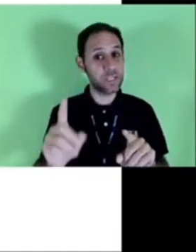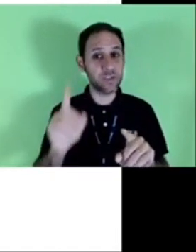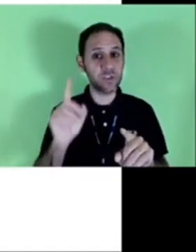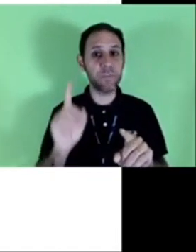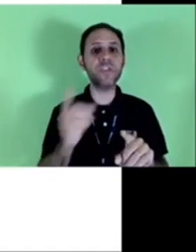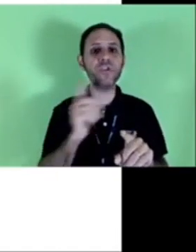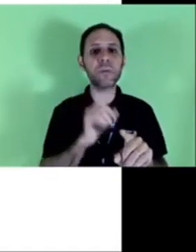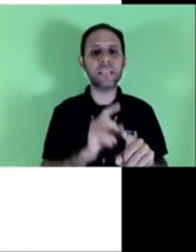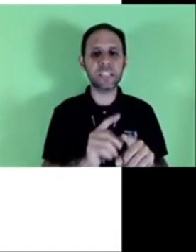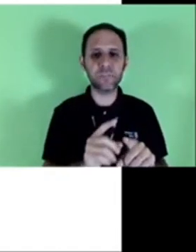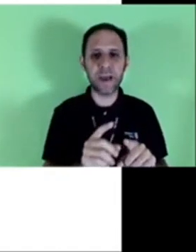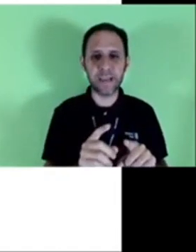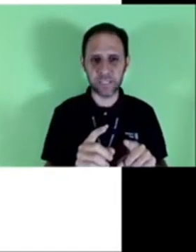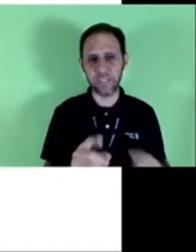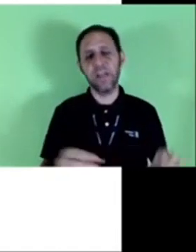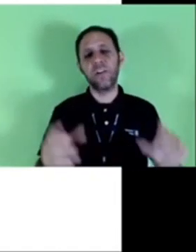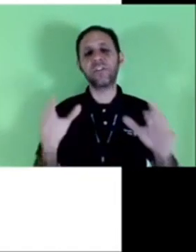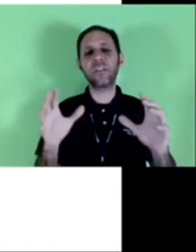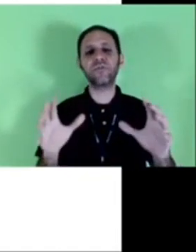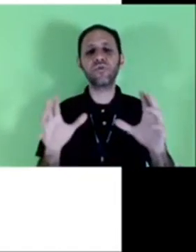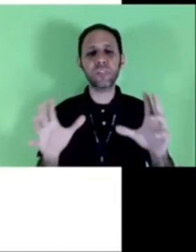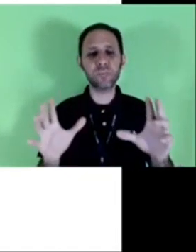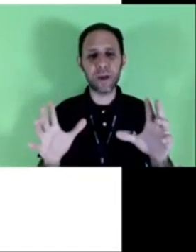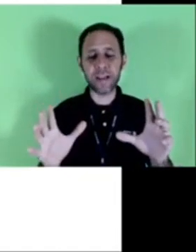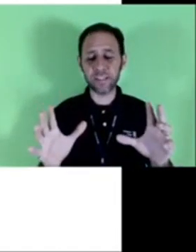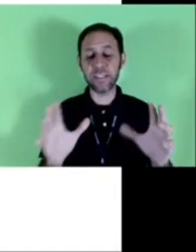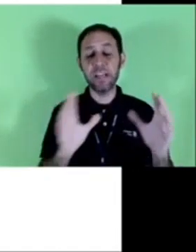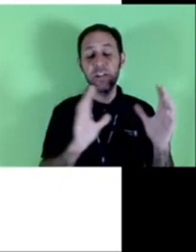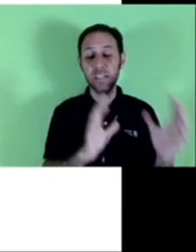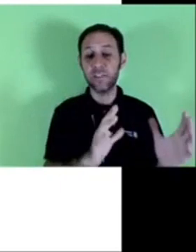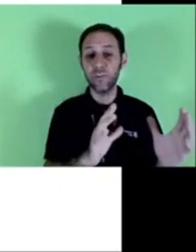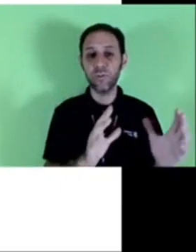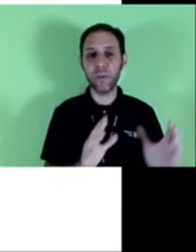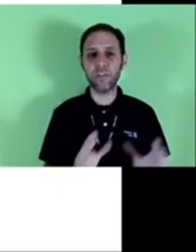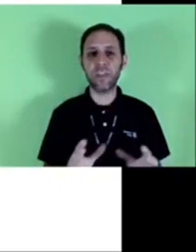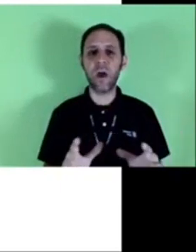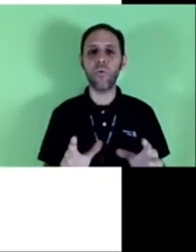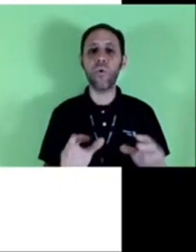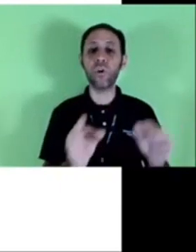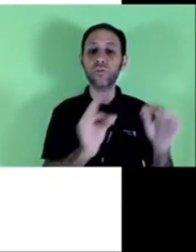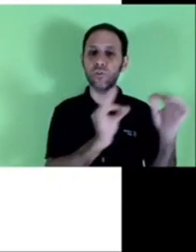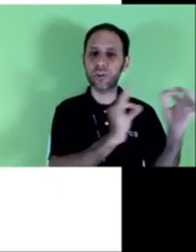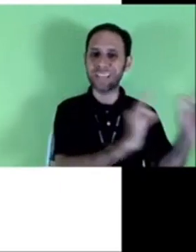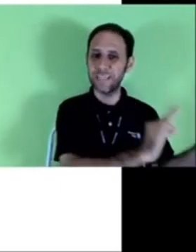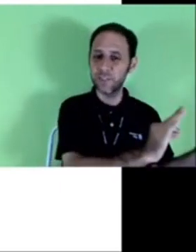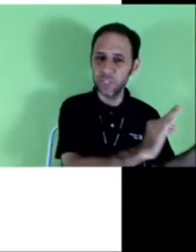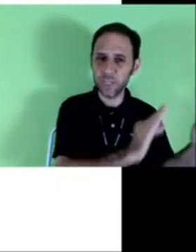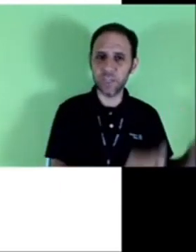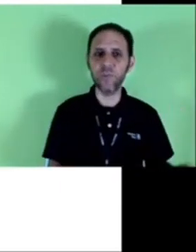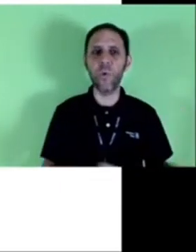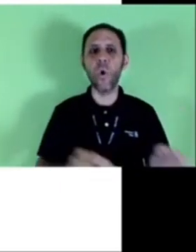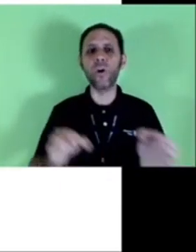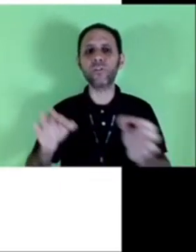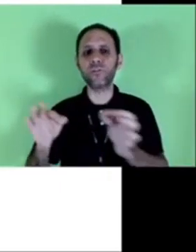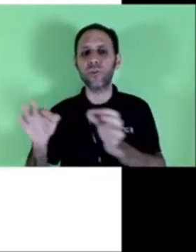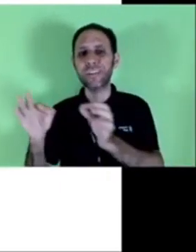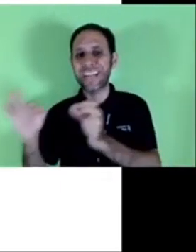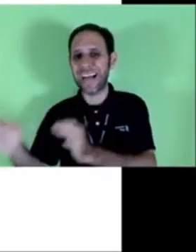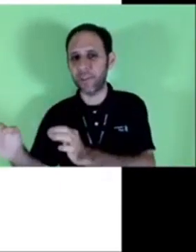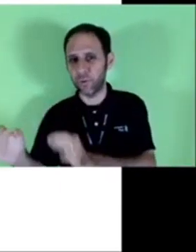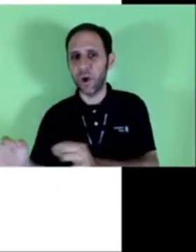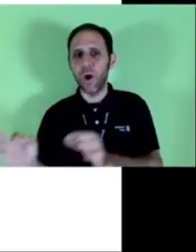você, somente uma das partes. Nós temos duas partes nesse documento, que é o ortorgante e o